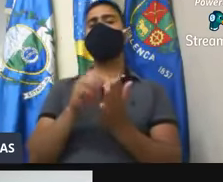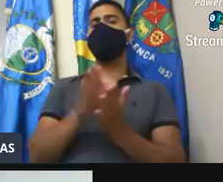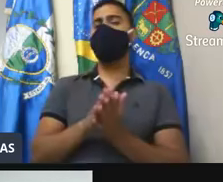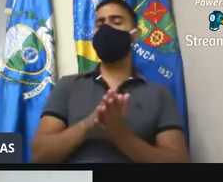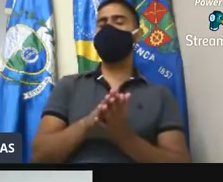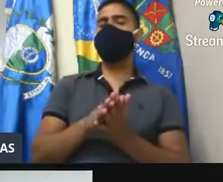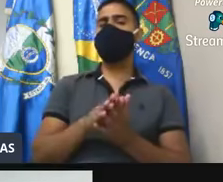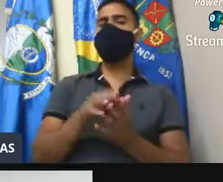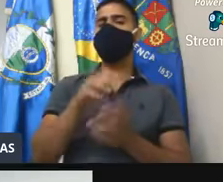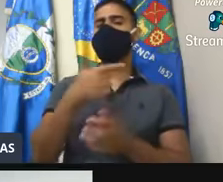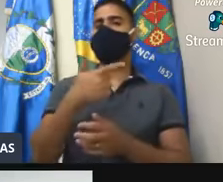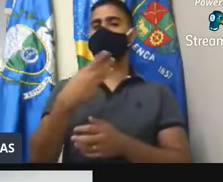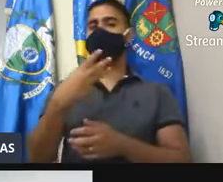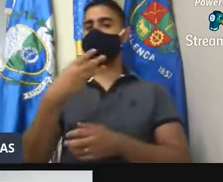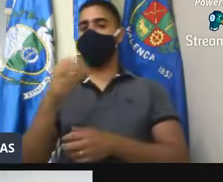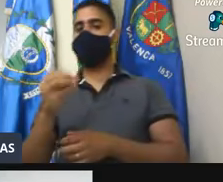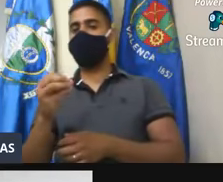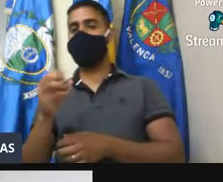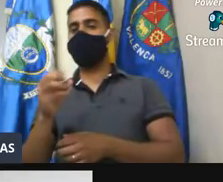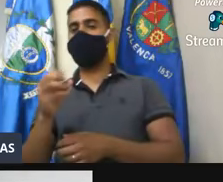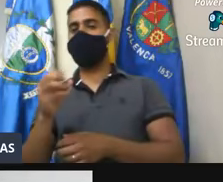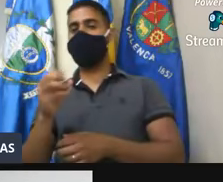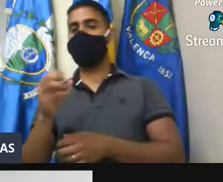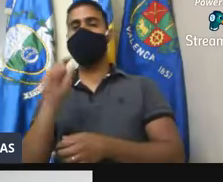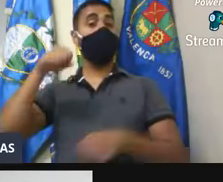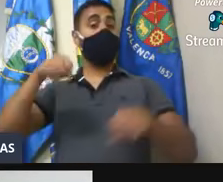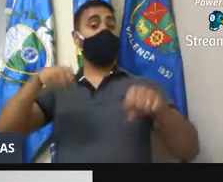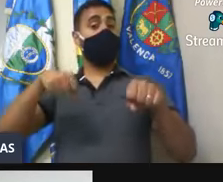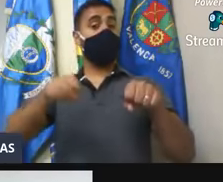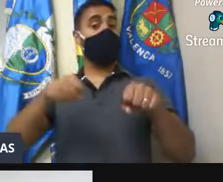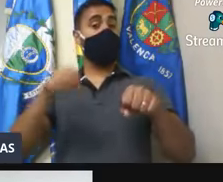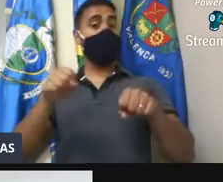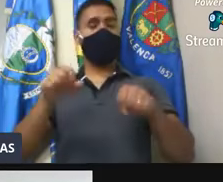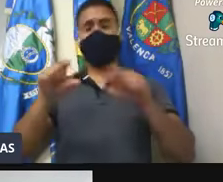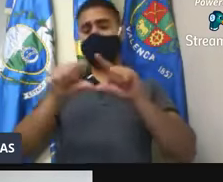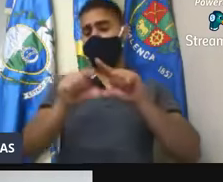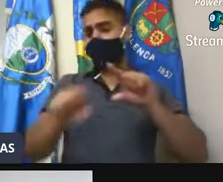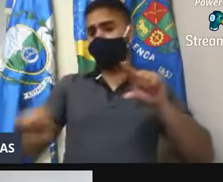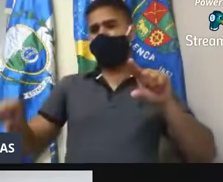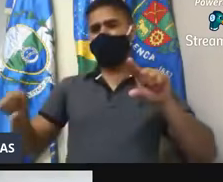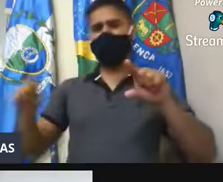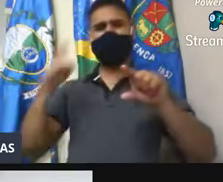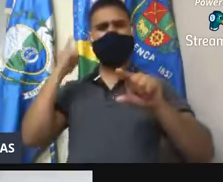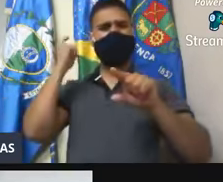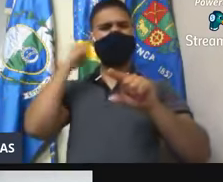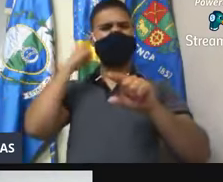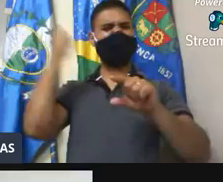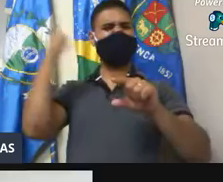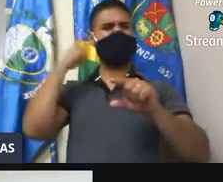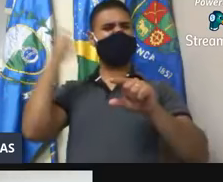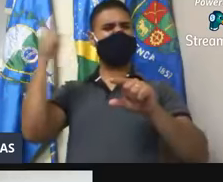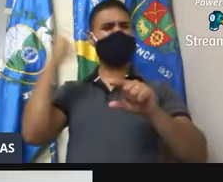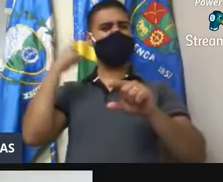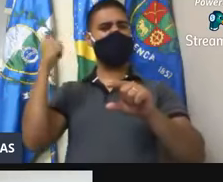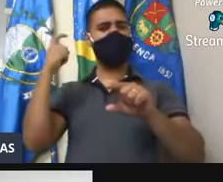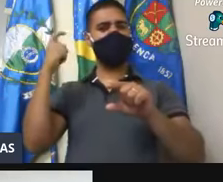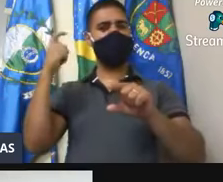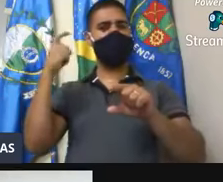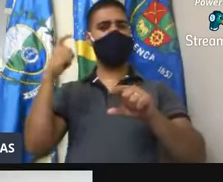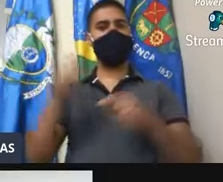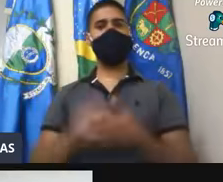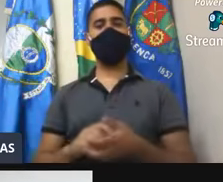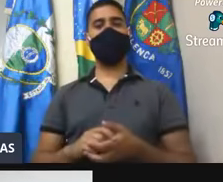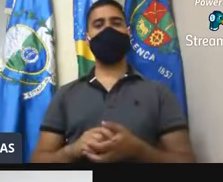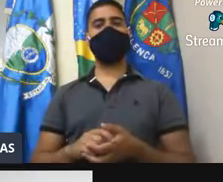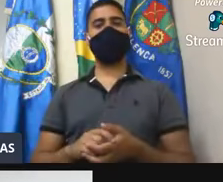Trânsito Brasileiro, que são aquelas motos com cano de descarga barulhento, que é uma infração de trânsito. Eu lembro